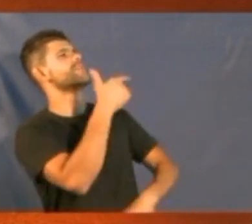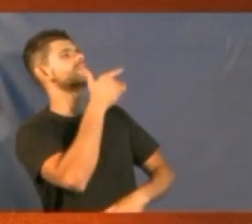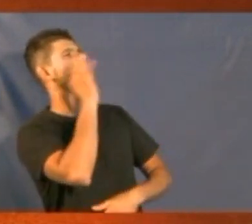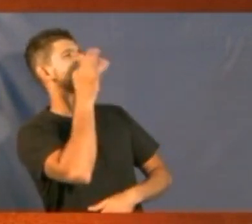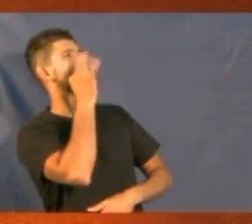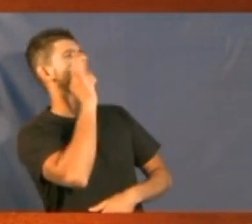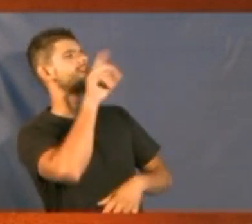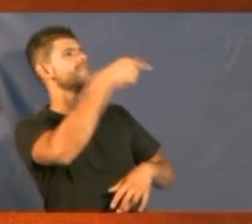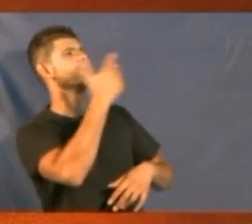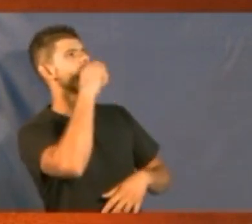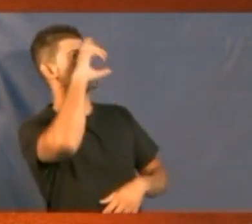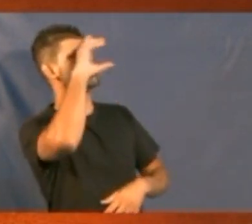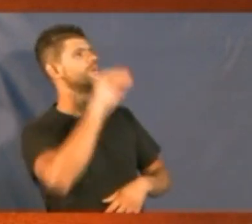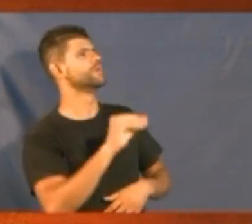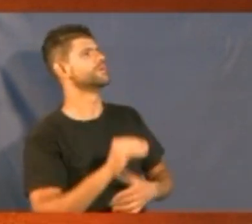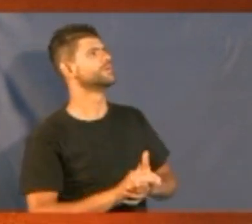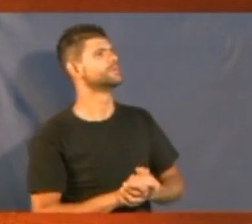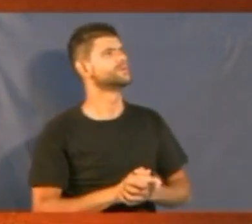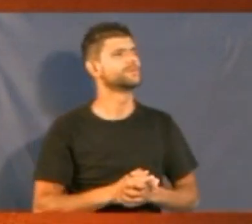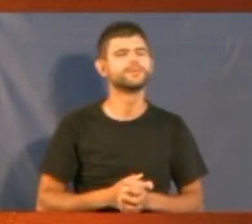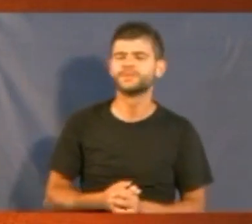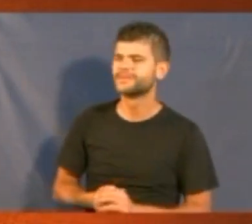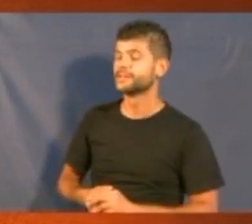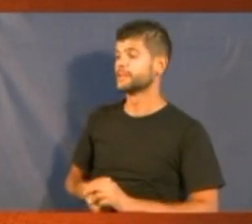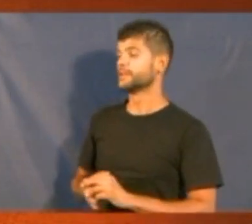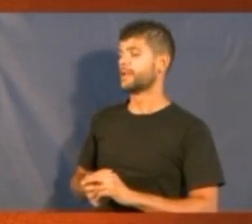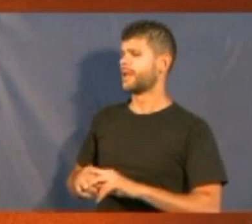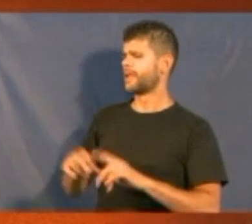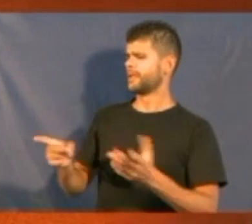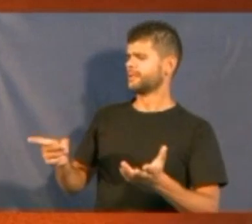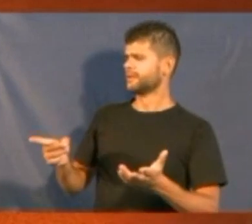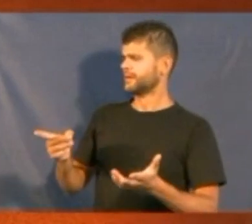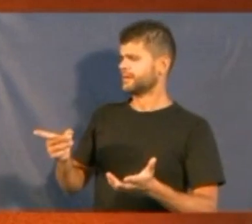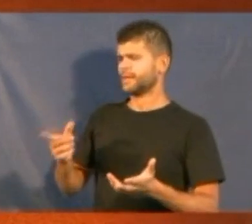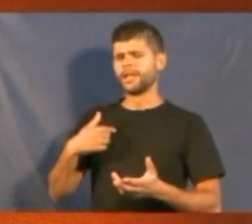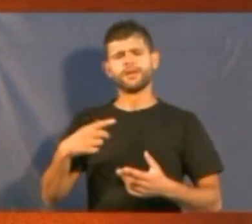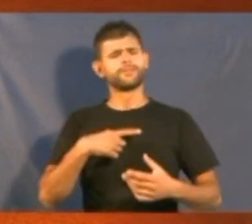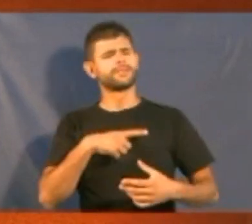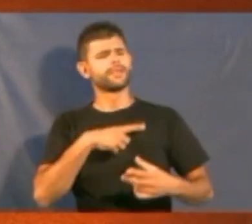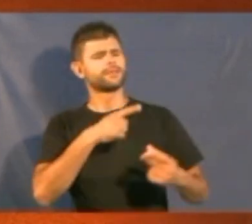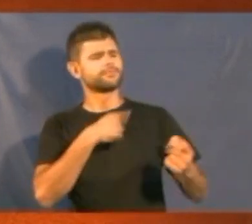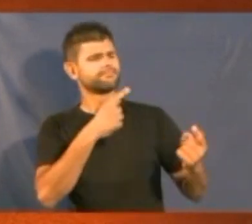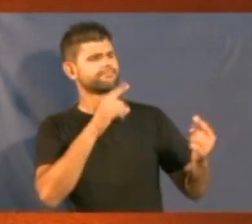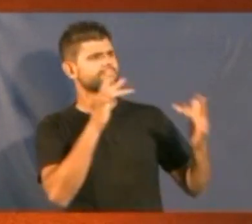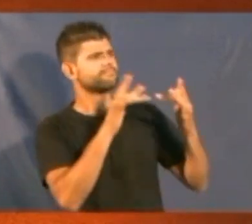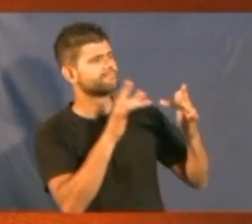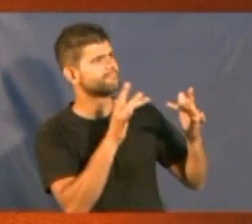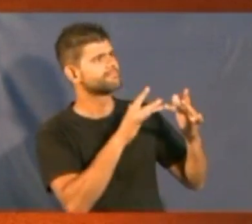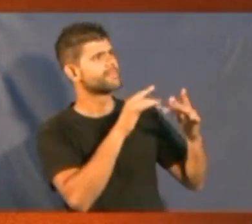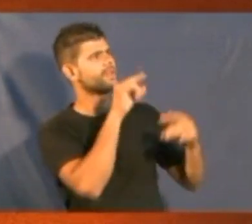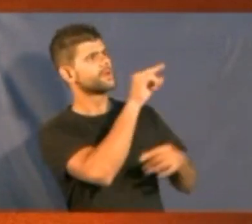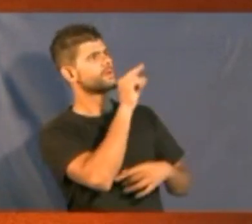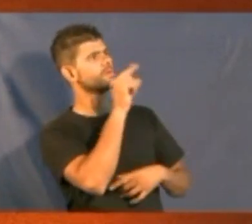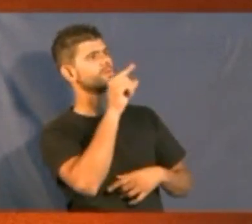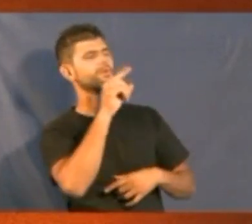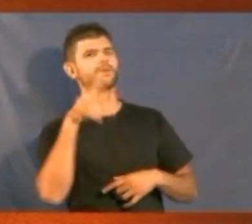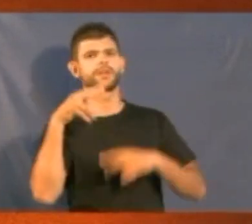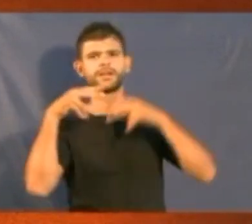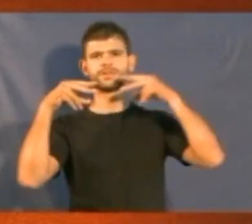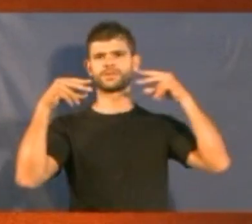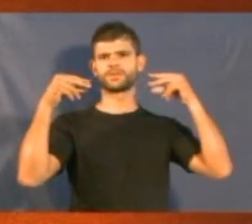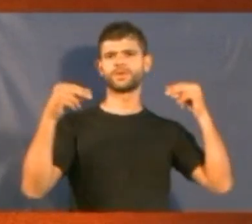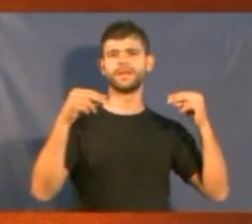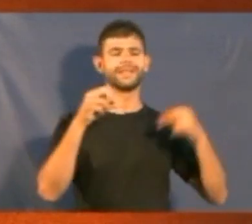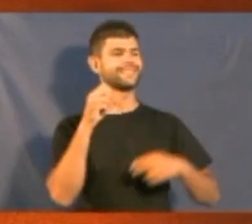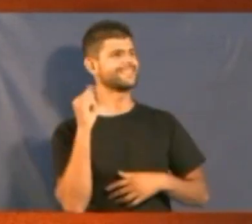inómano. Mas eu fiquei com tanta ternura pelo garçom. Que se ele caísse, ele desencarnasse, eu não faria nem